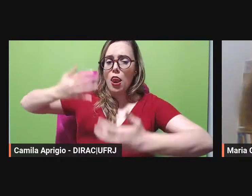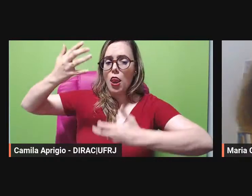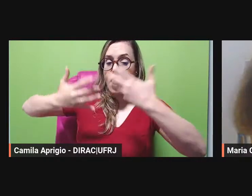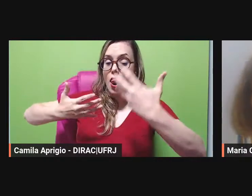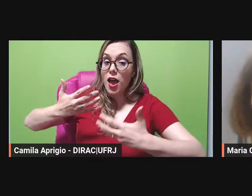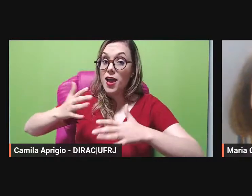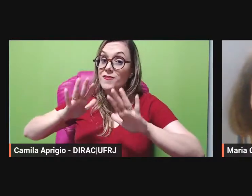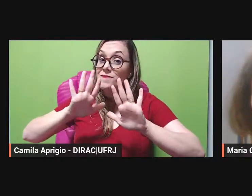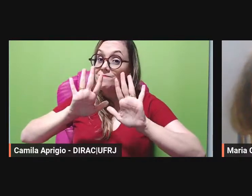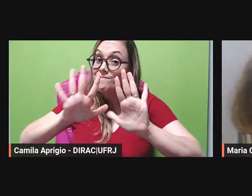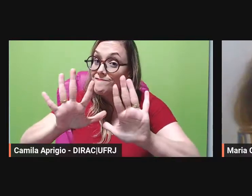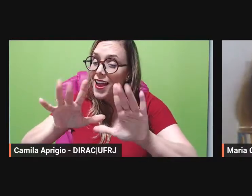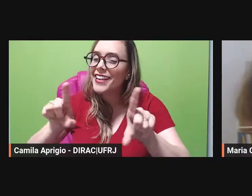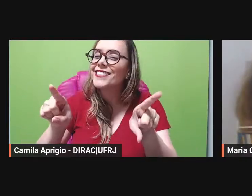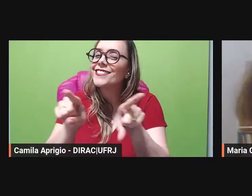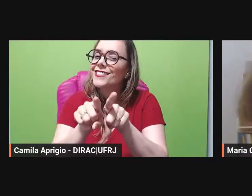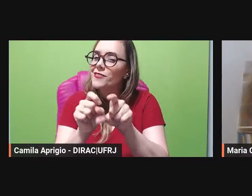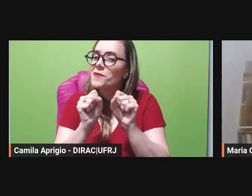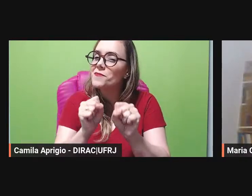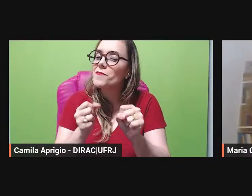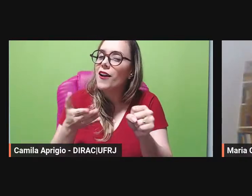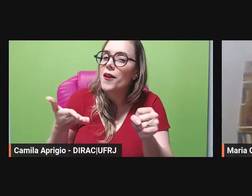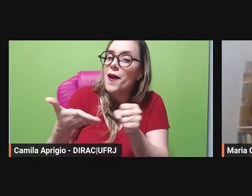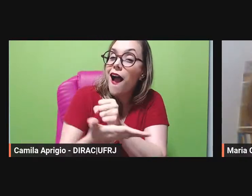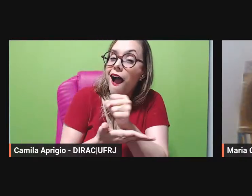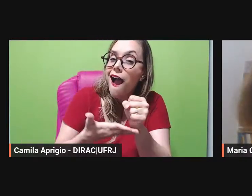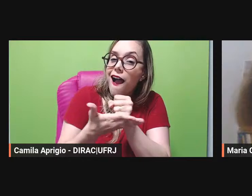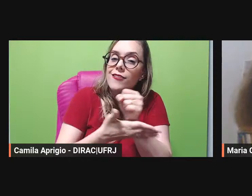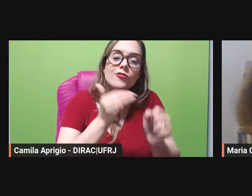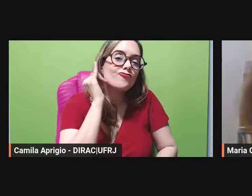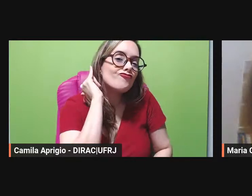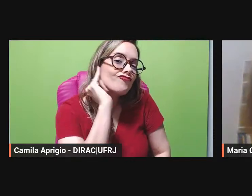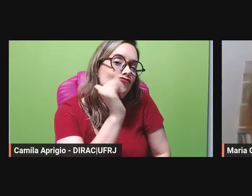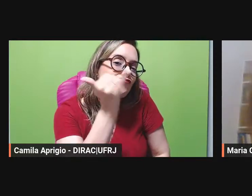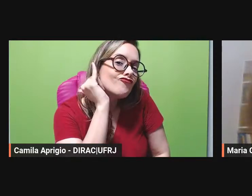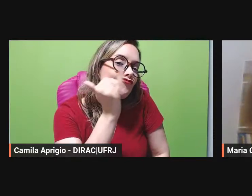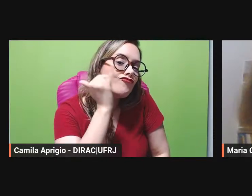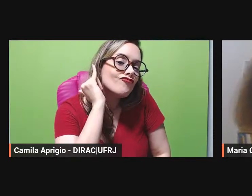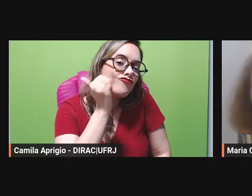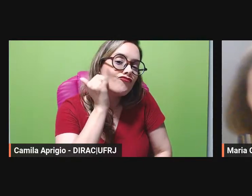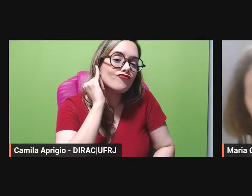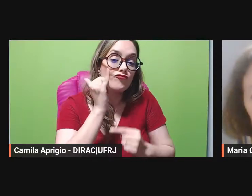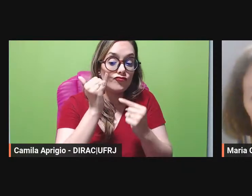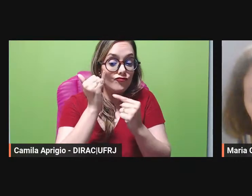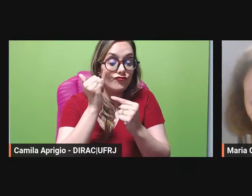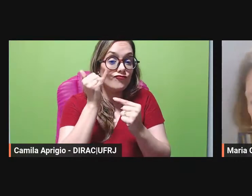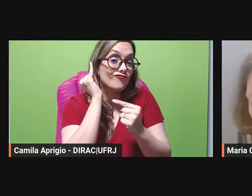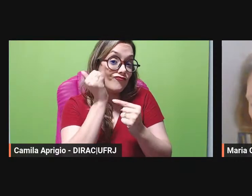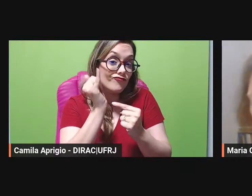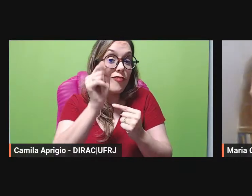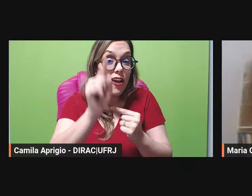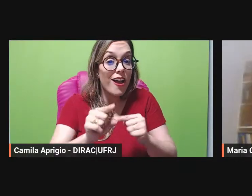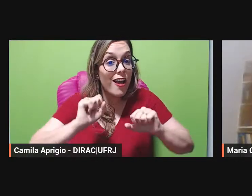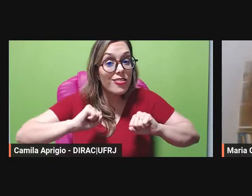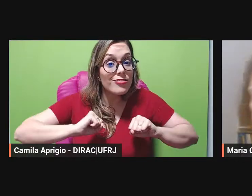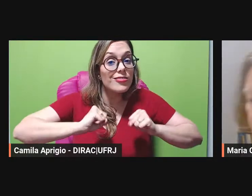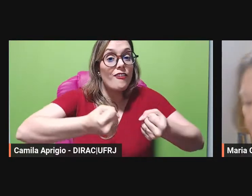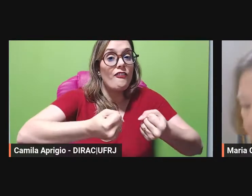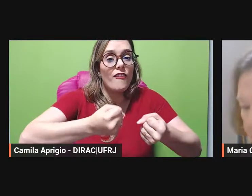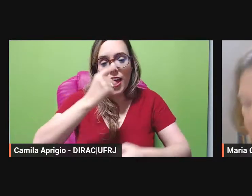narrativa como argumentação para defender a sua ideia tá